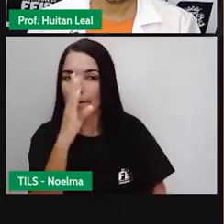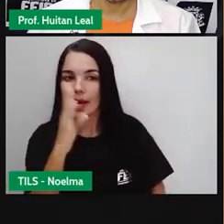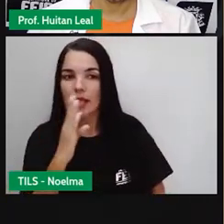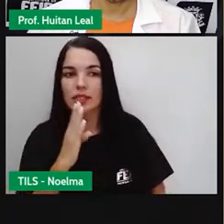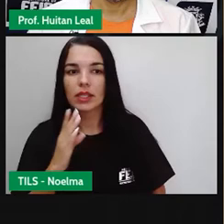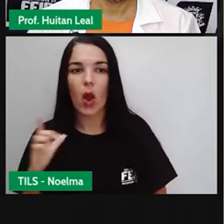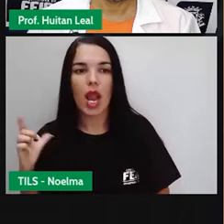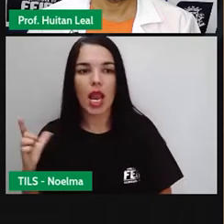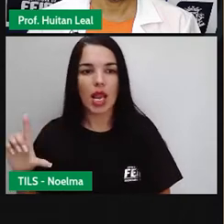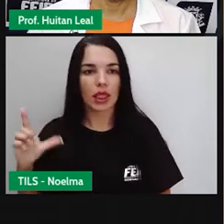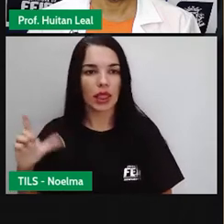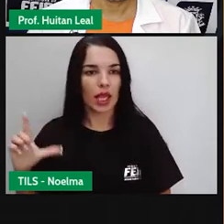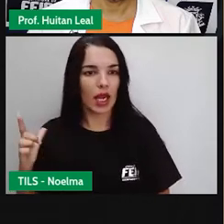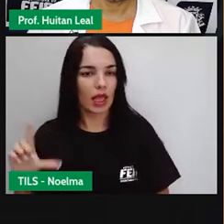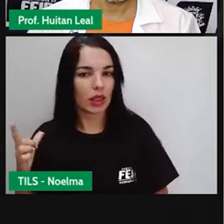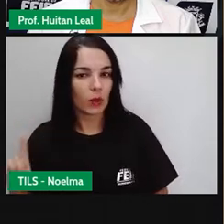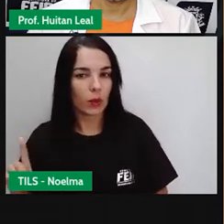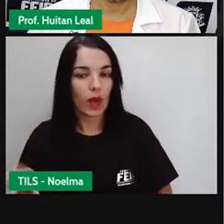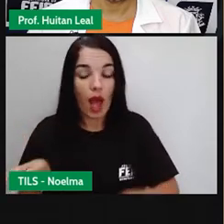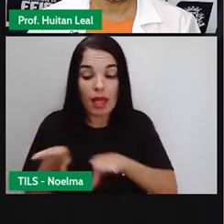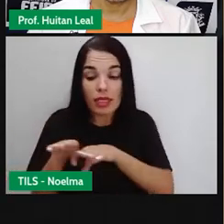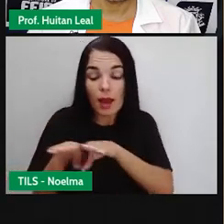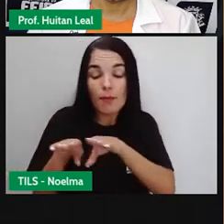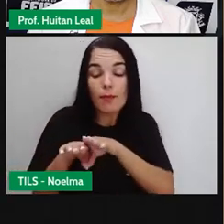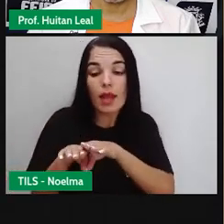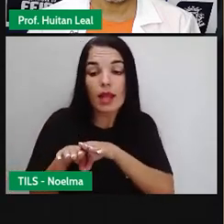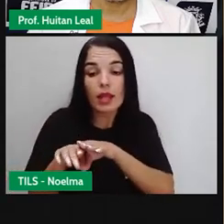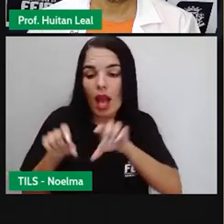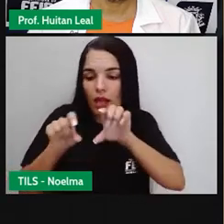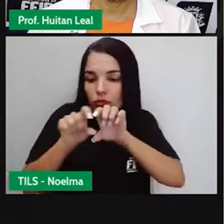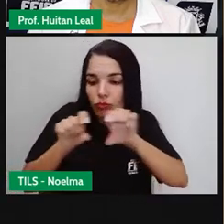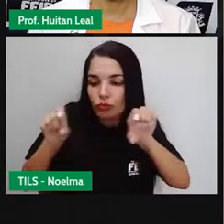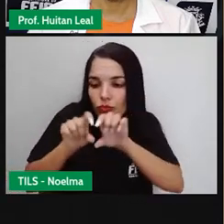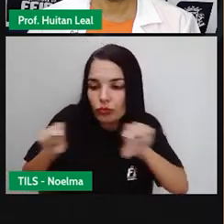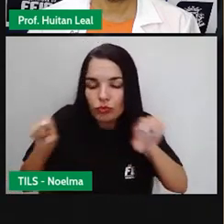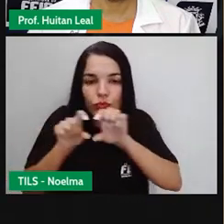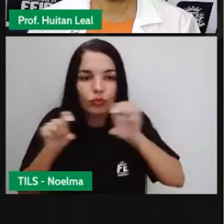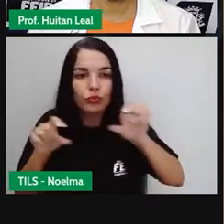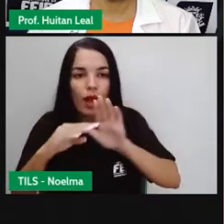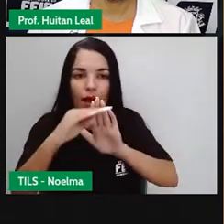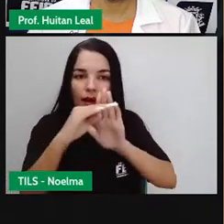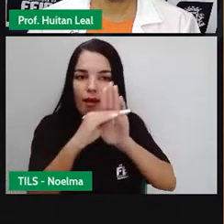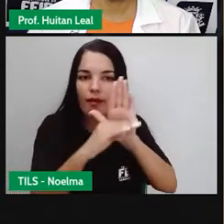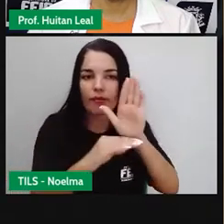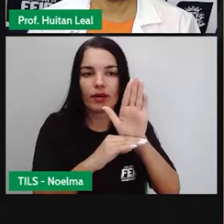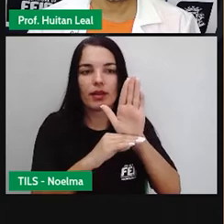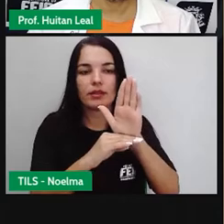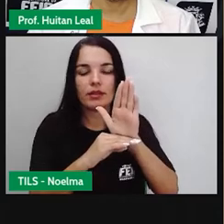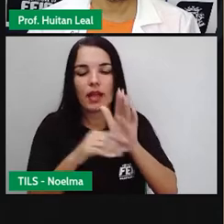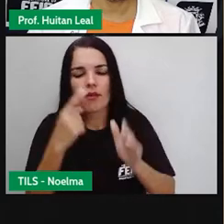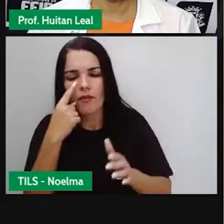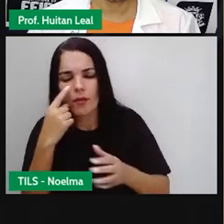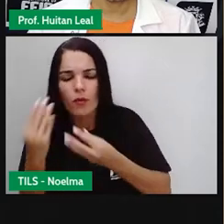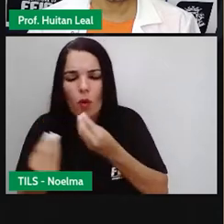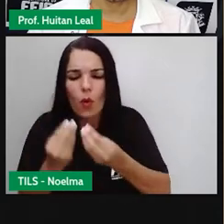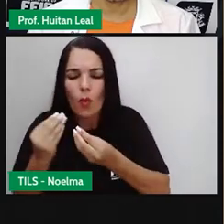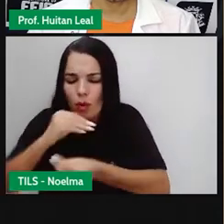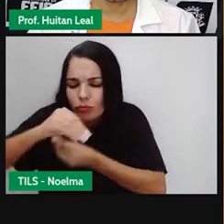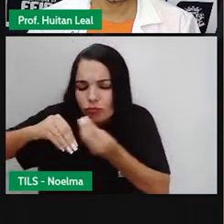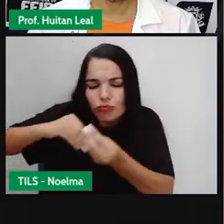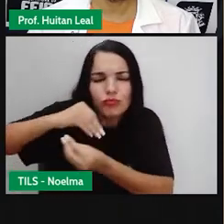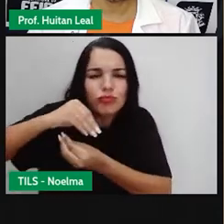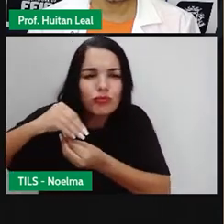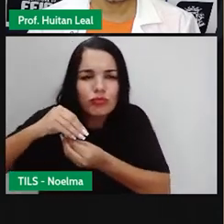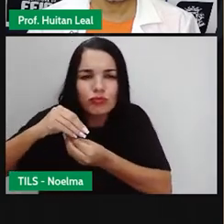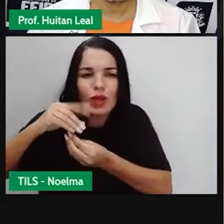indígena e da estrutura da frase. No final, vamos ver como é que tudo isso se junta, se mistura, se